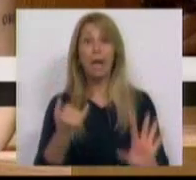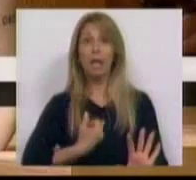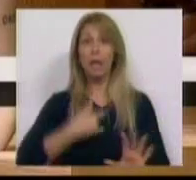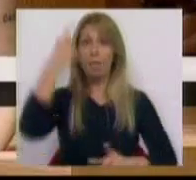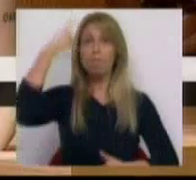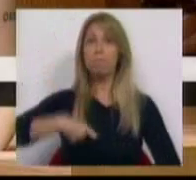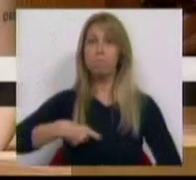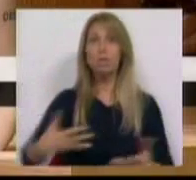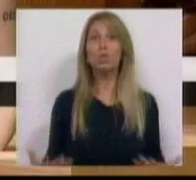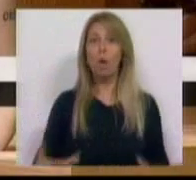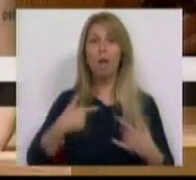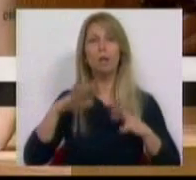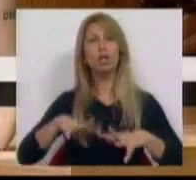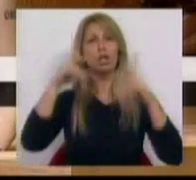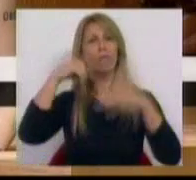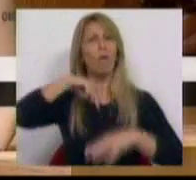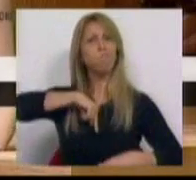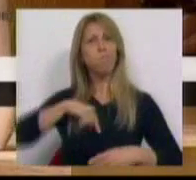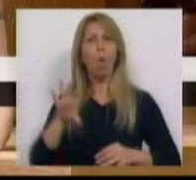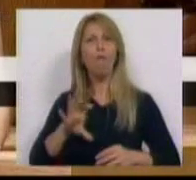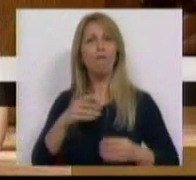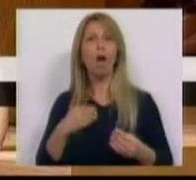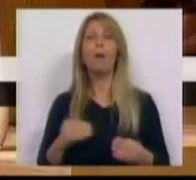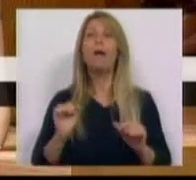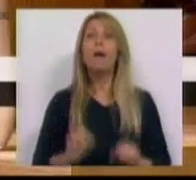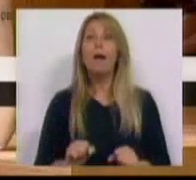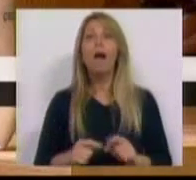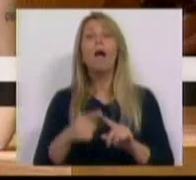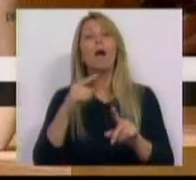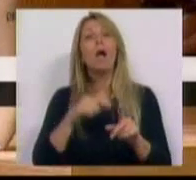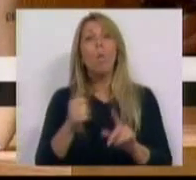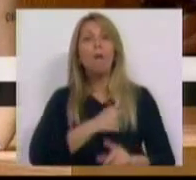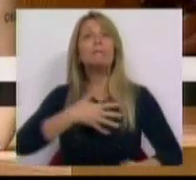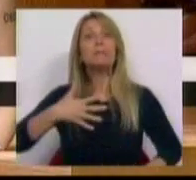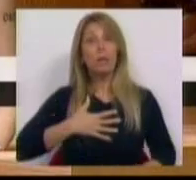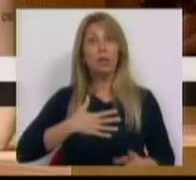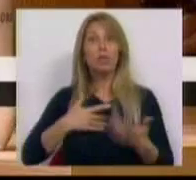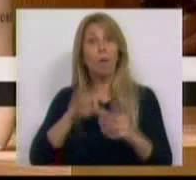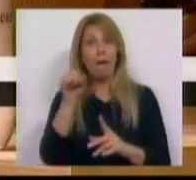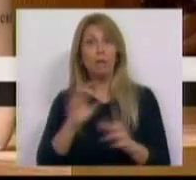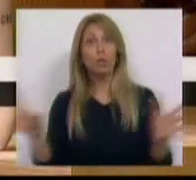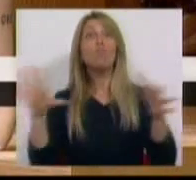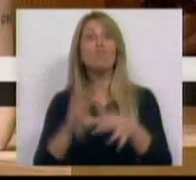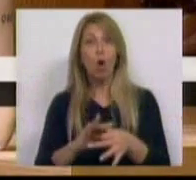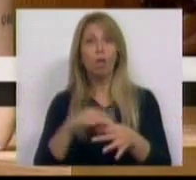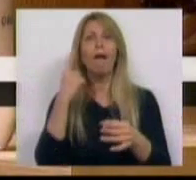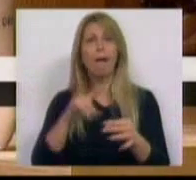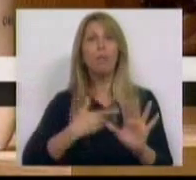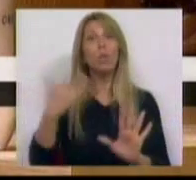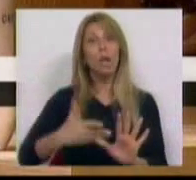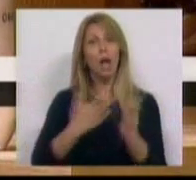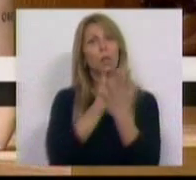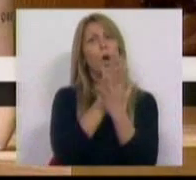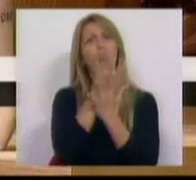e ao desenvolvimento da personalidade. As questões relativas à transexualidade atravessam vários ramos do direito e,